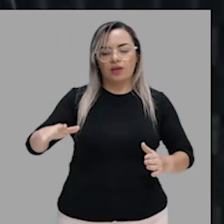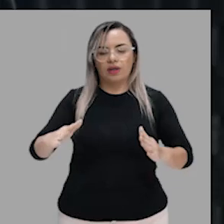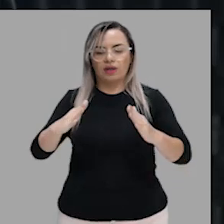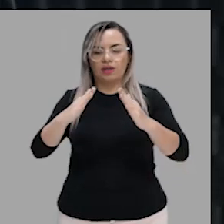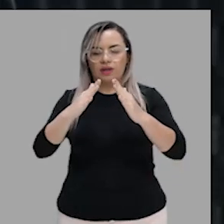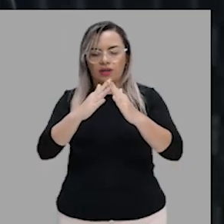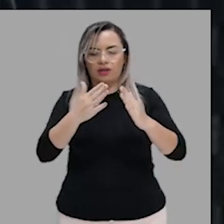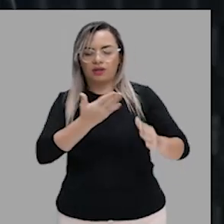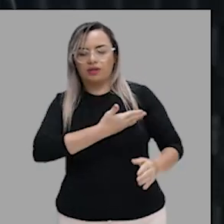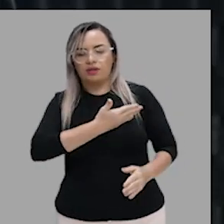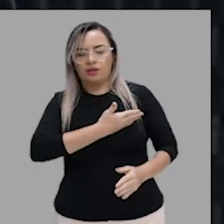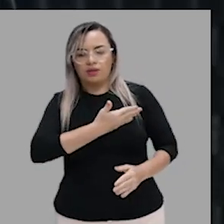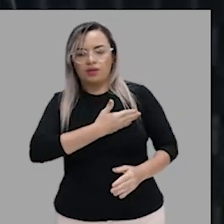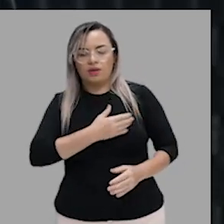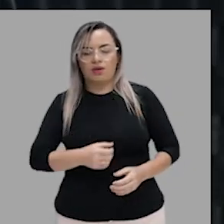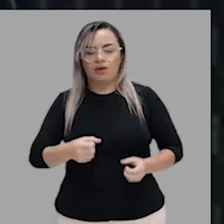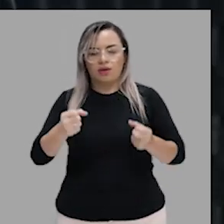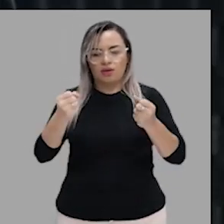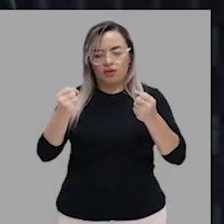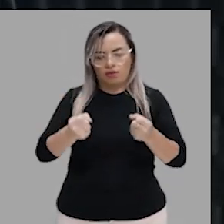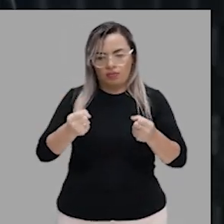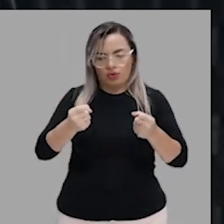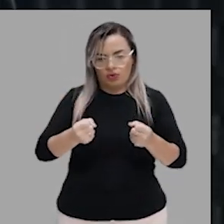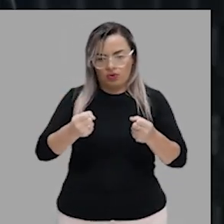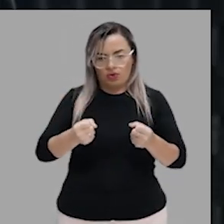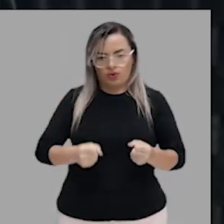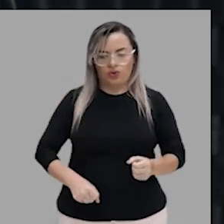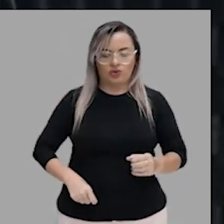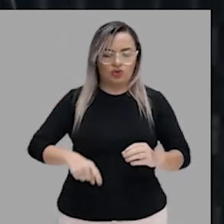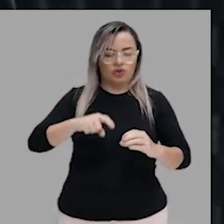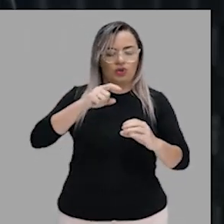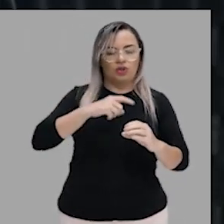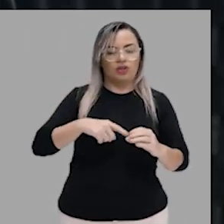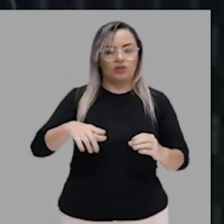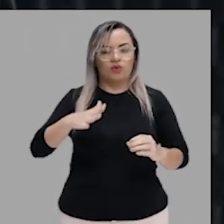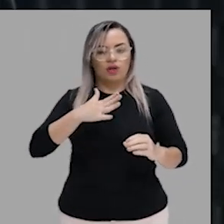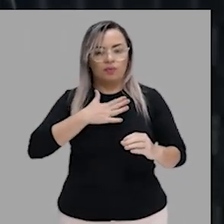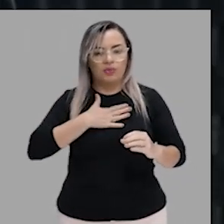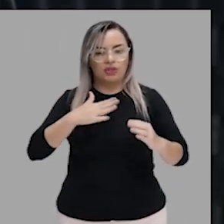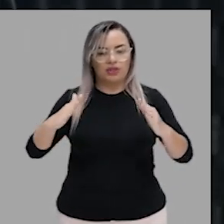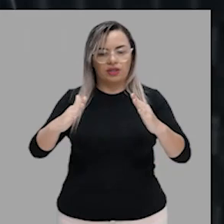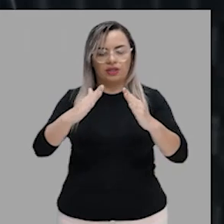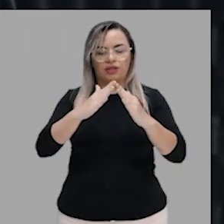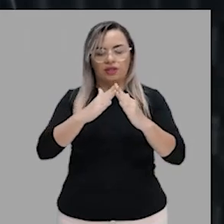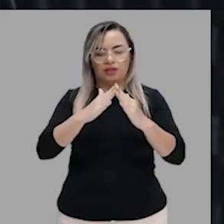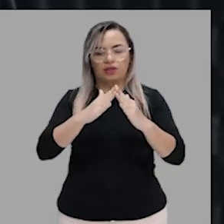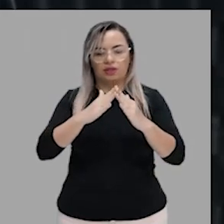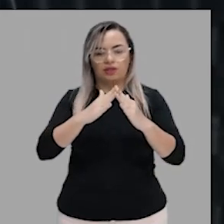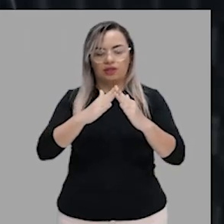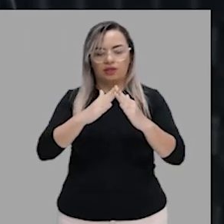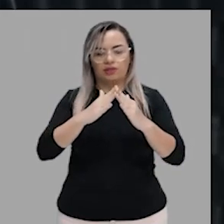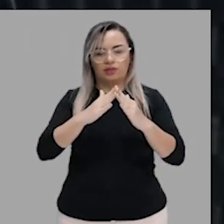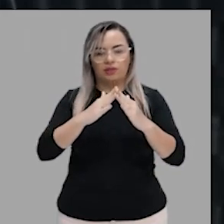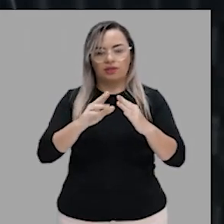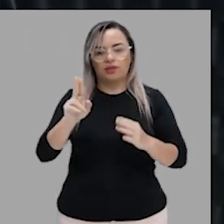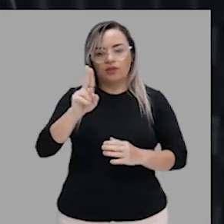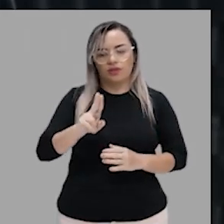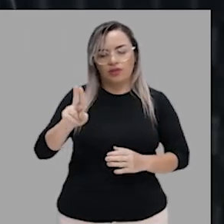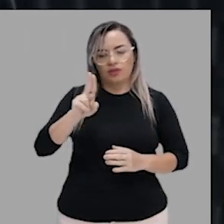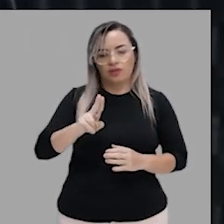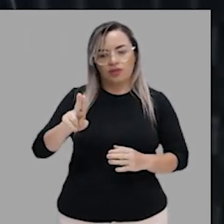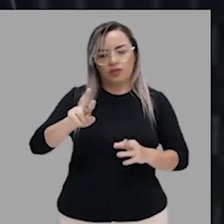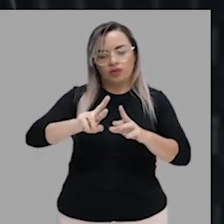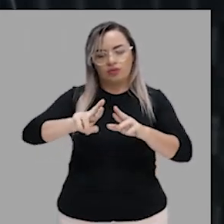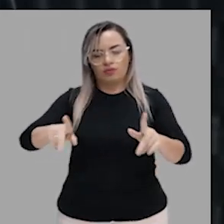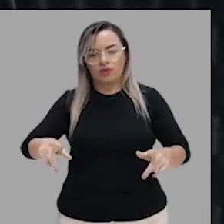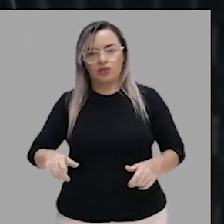dessas. Agora, se eu for para a minha casa, aí eu vou usar a preposição para. Olha que loucura, não é verdade? Eu também, às vezes, acho isso aí.